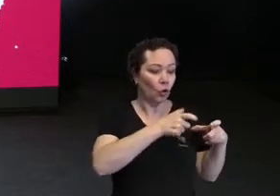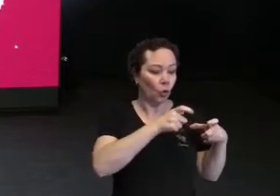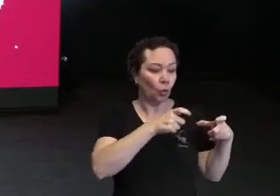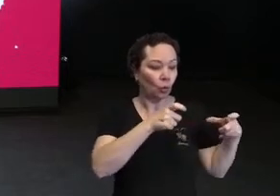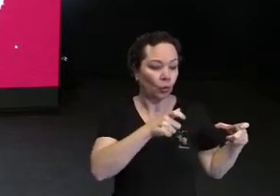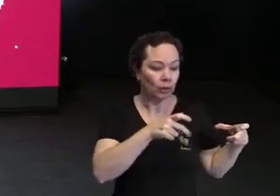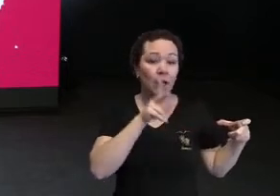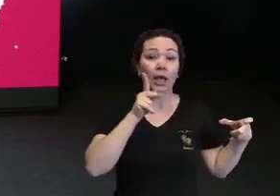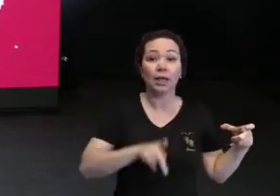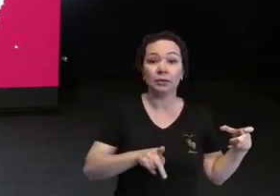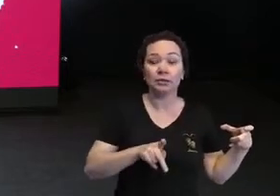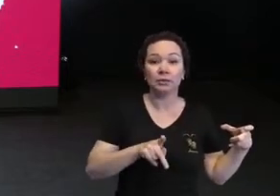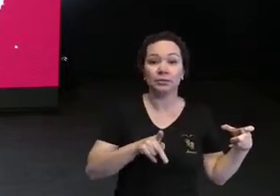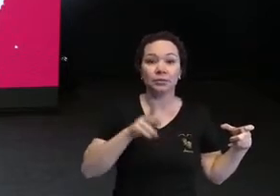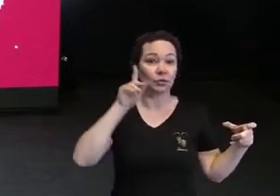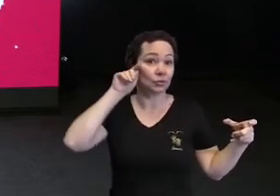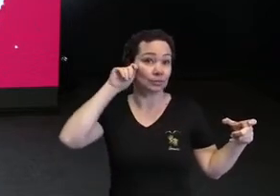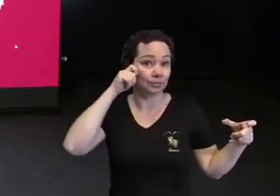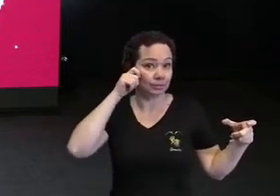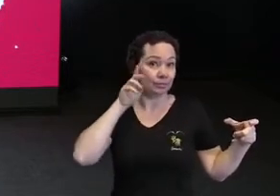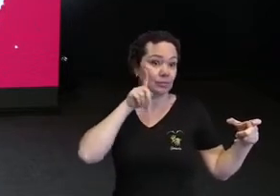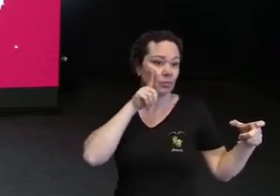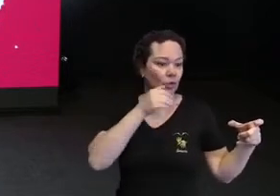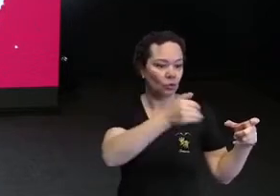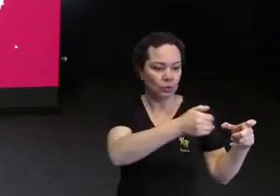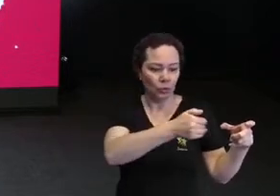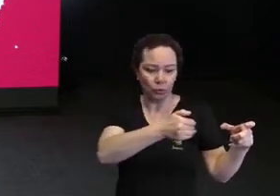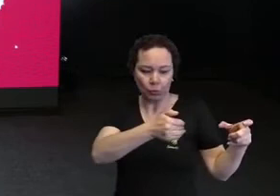a abolição, foram indo para favelas. E aí chegou a mim.